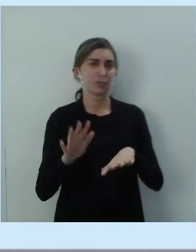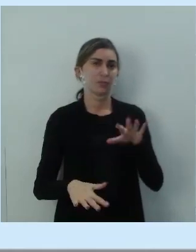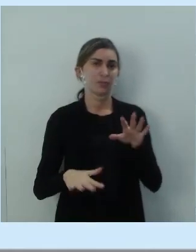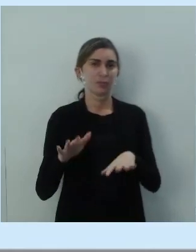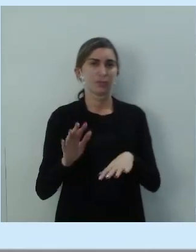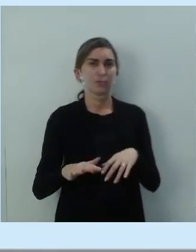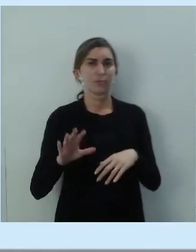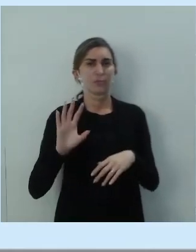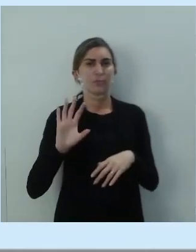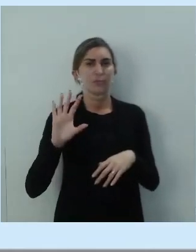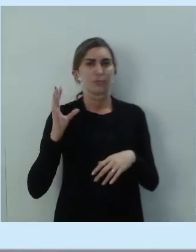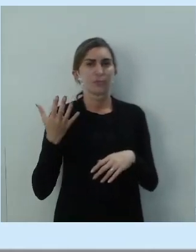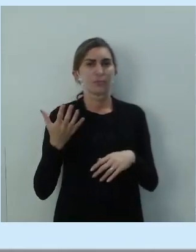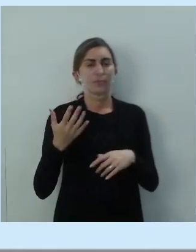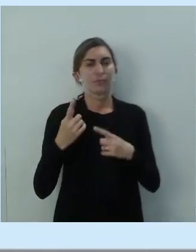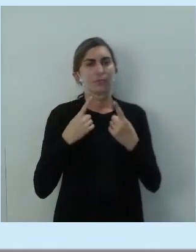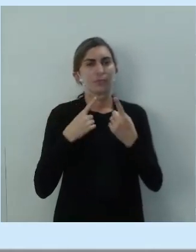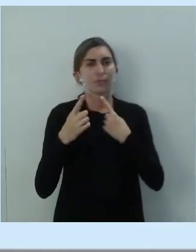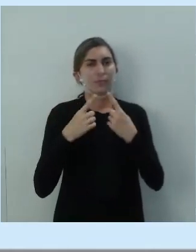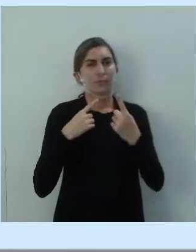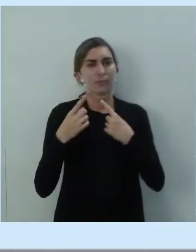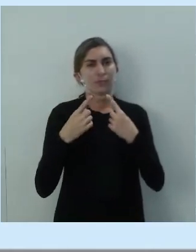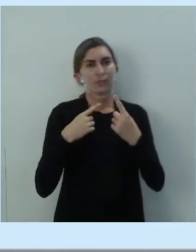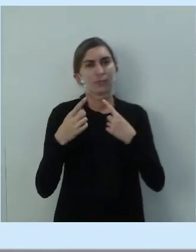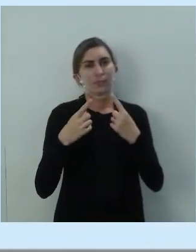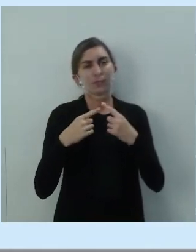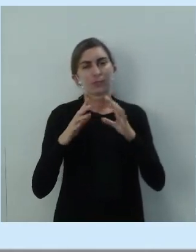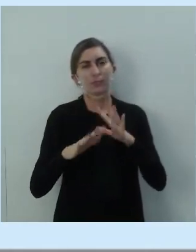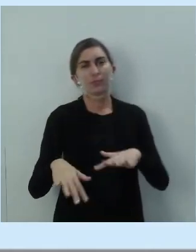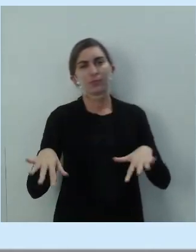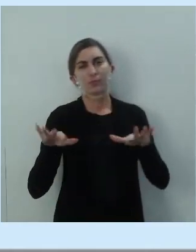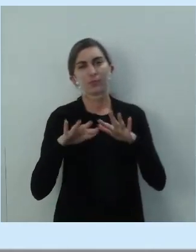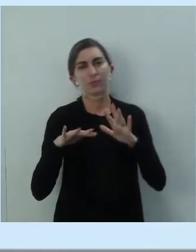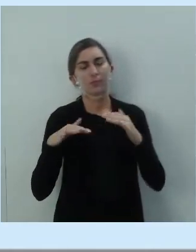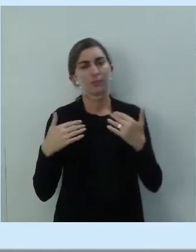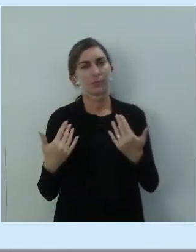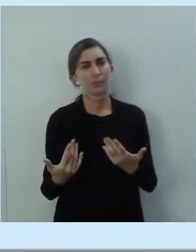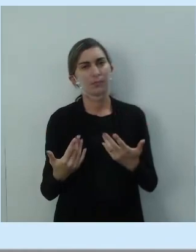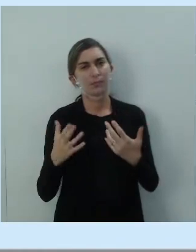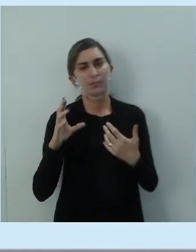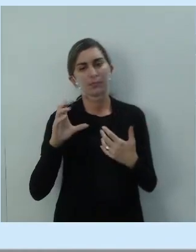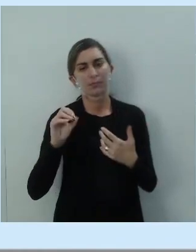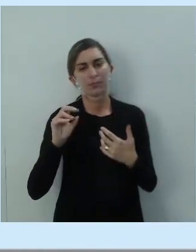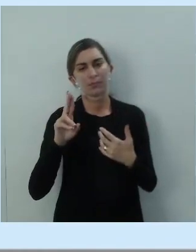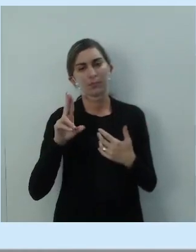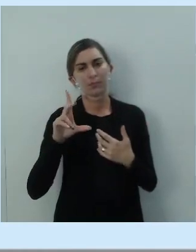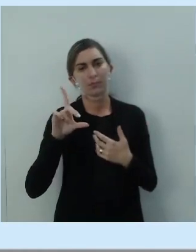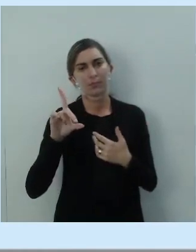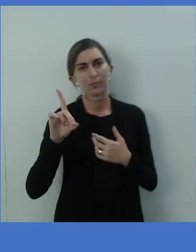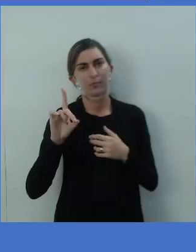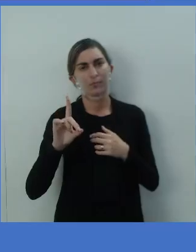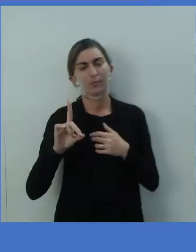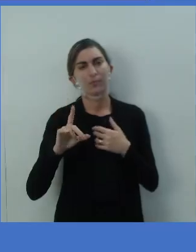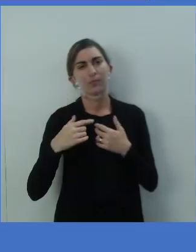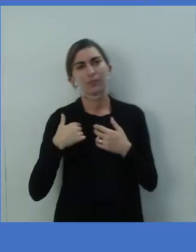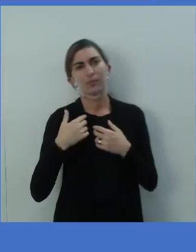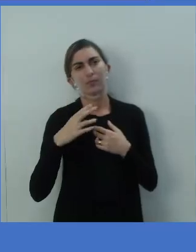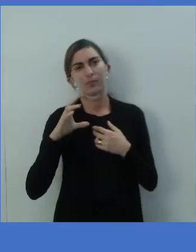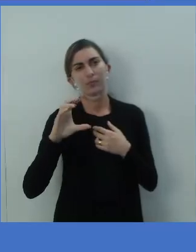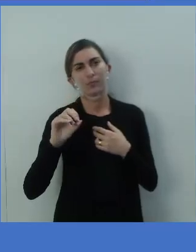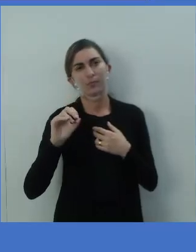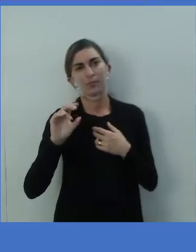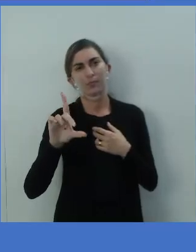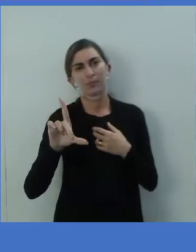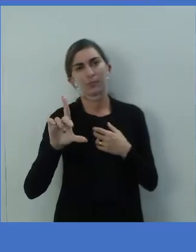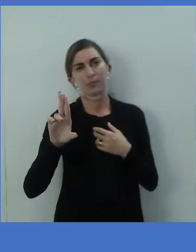acontece em diálogos de uma maneira geral. Então, o code aí, você pode ver que ele indica